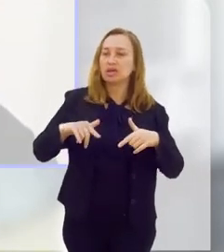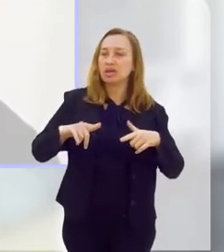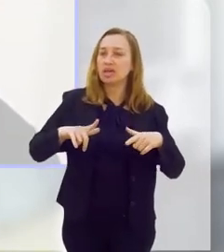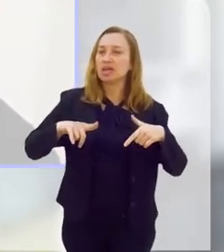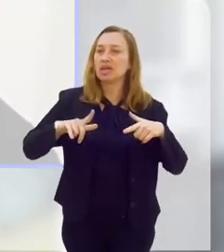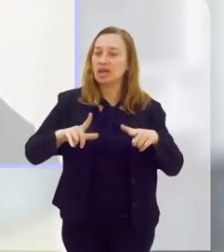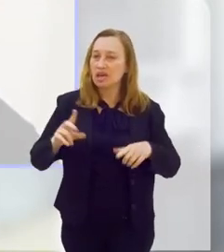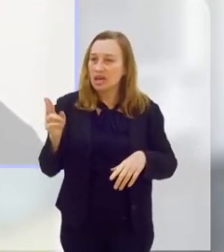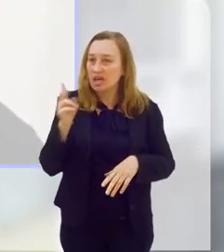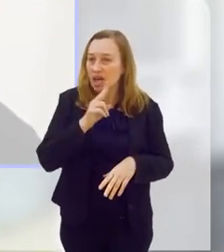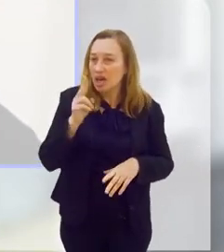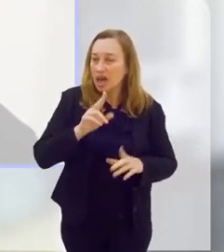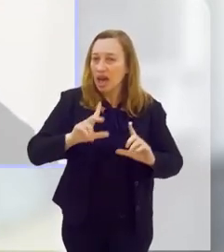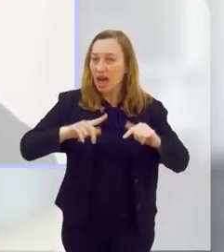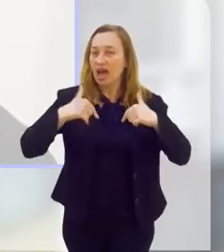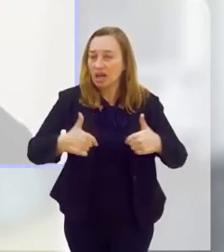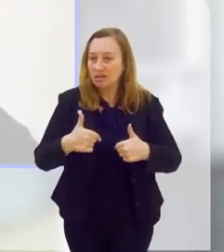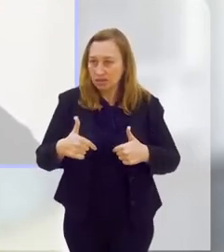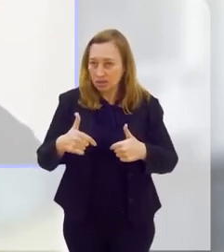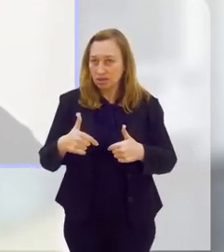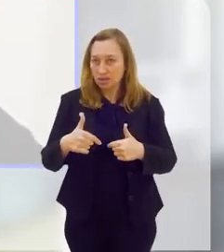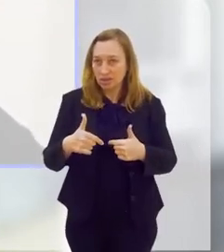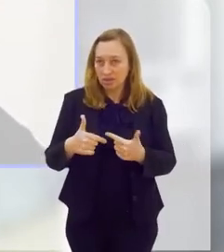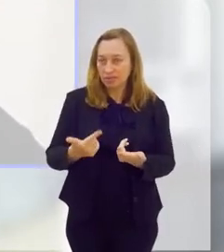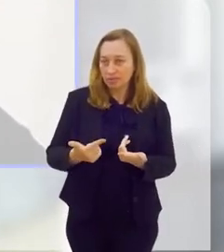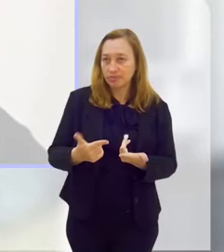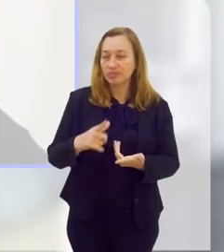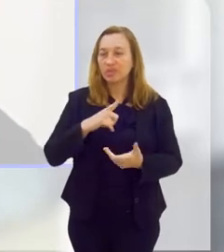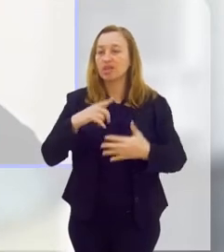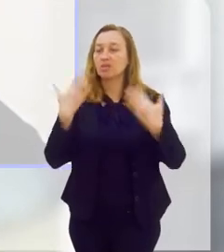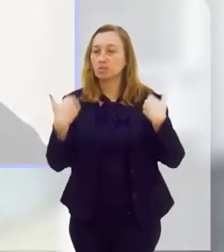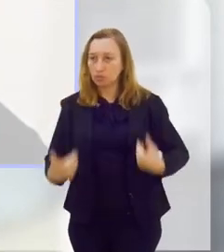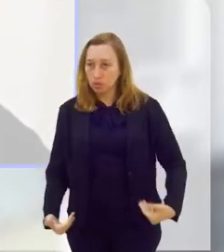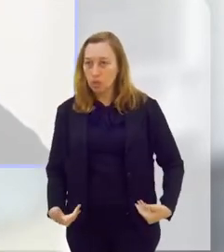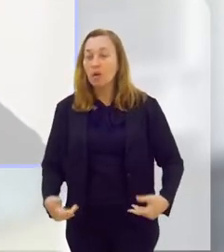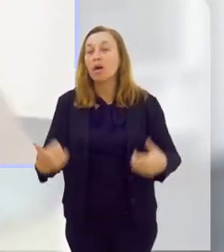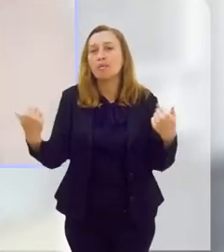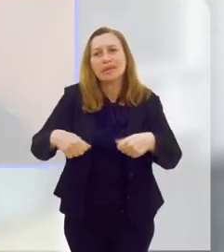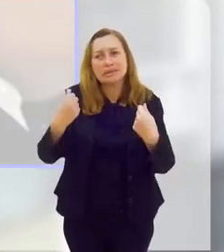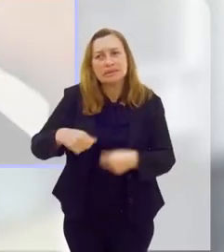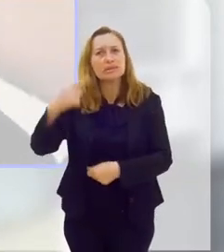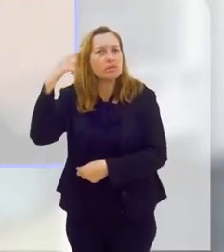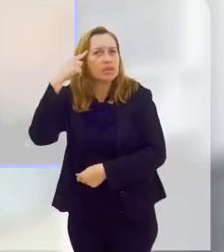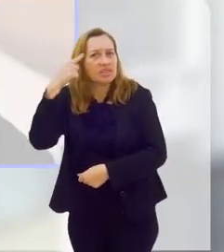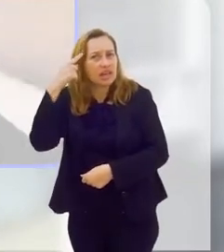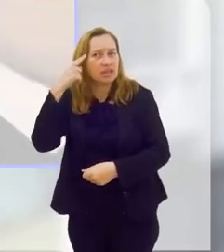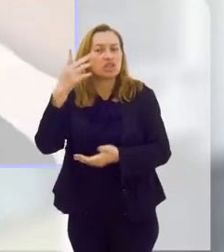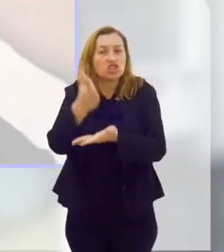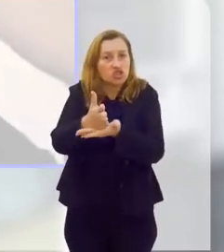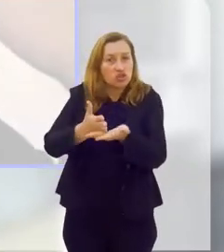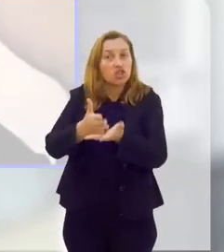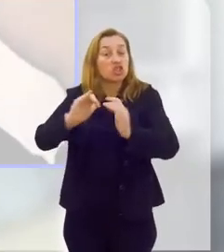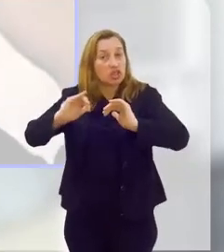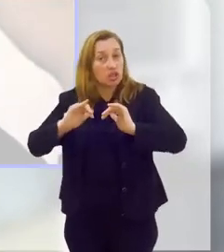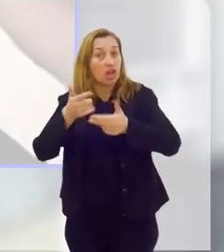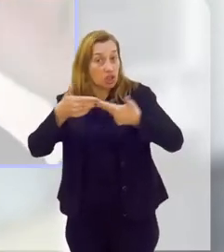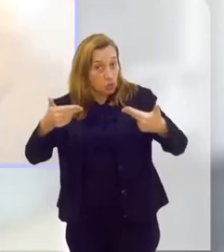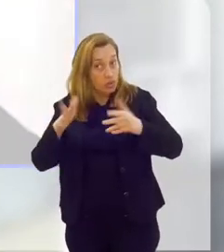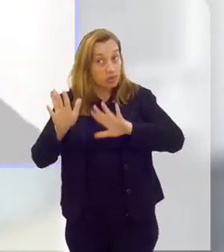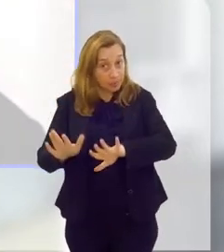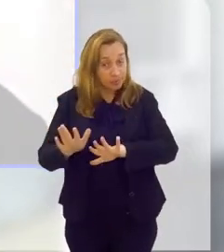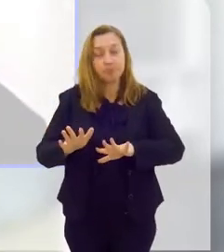em relação ao exercício físico, entendeu? Isso nós temos que ter muito bem dividido, tá?